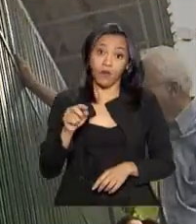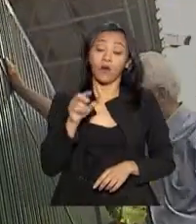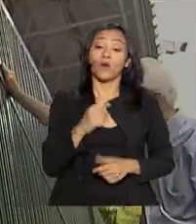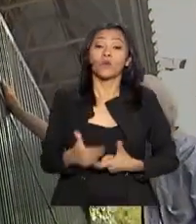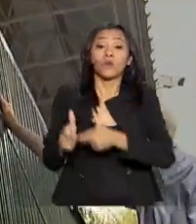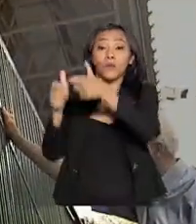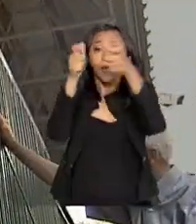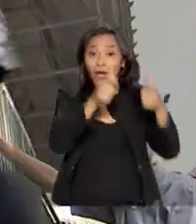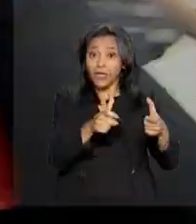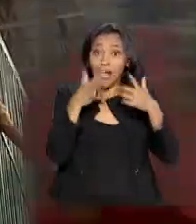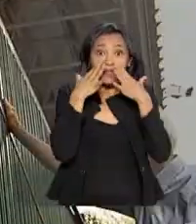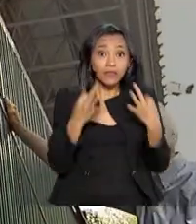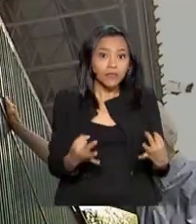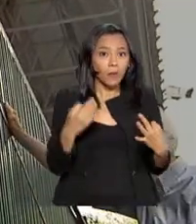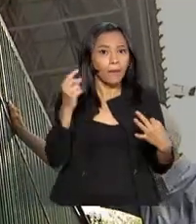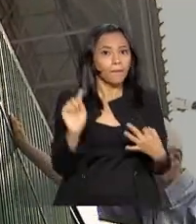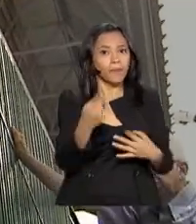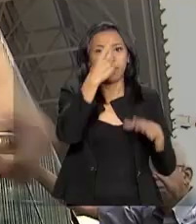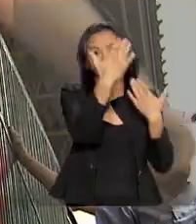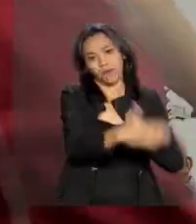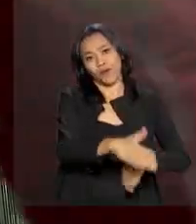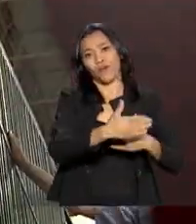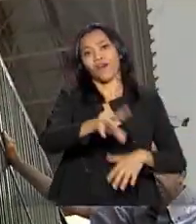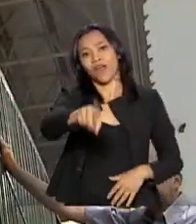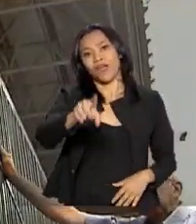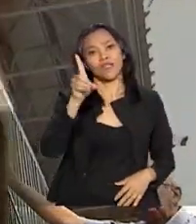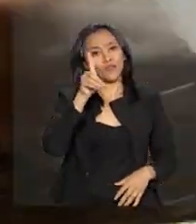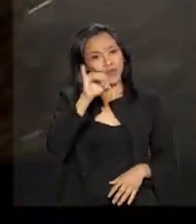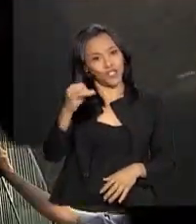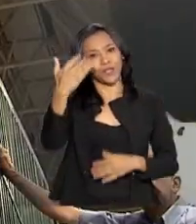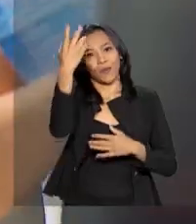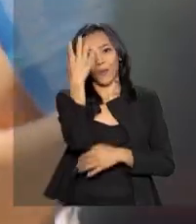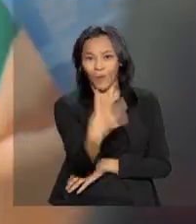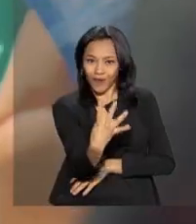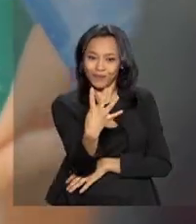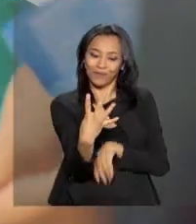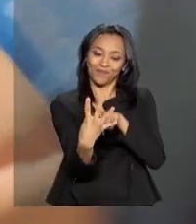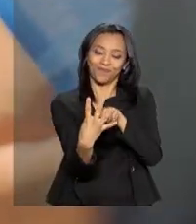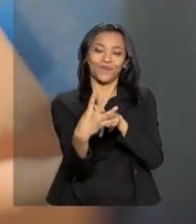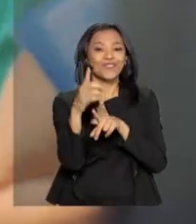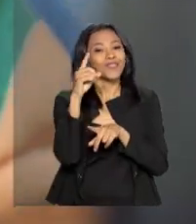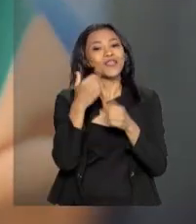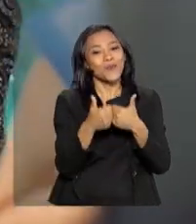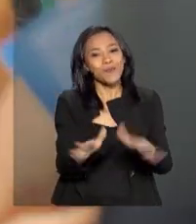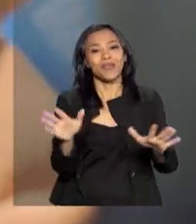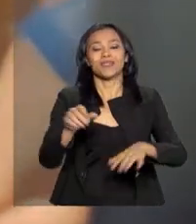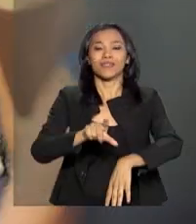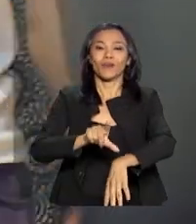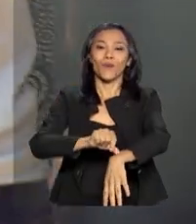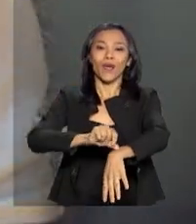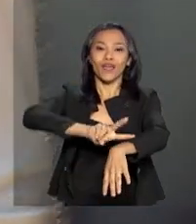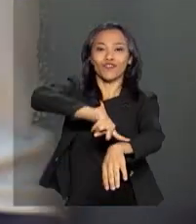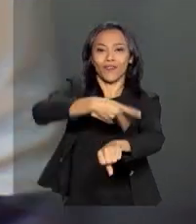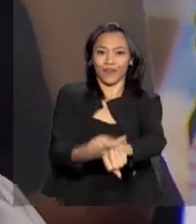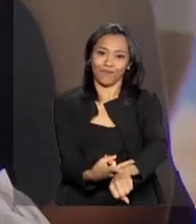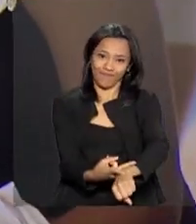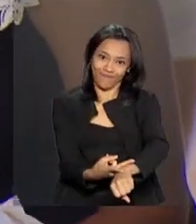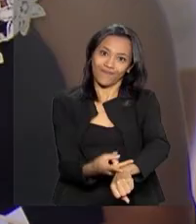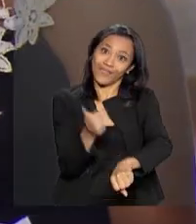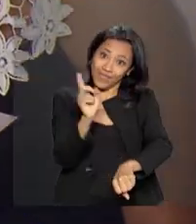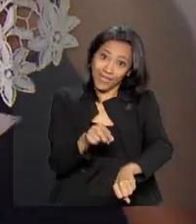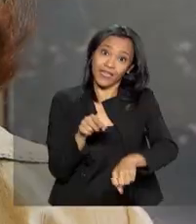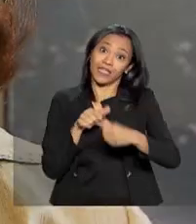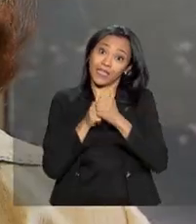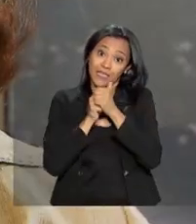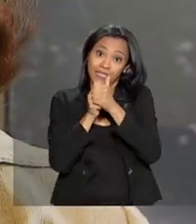a primeira prova acontece exatamente no dia 4, início do horário de verão. E a hora válida é a de